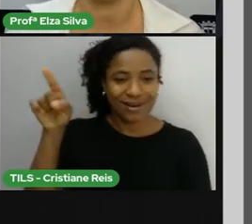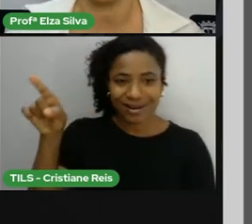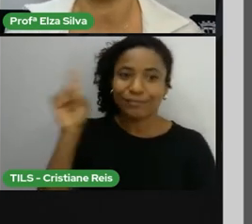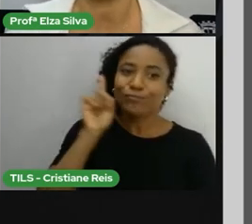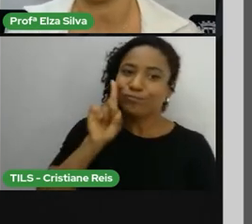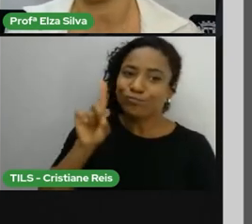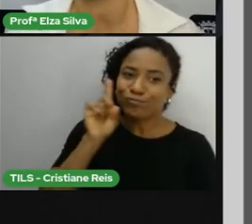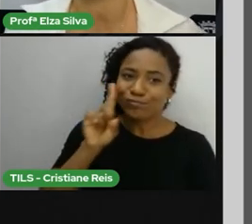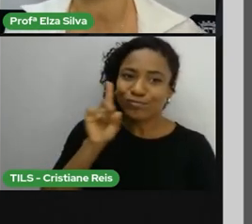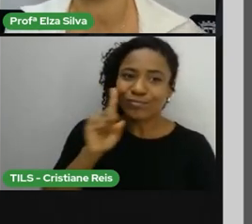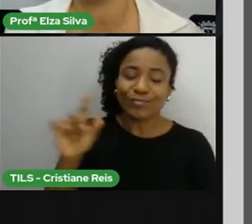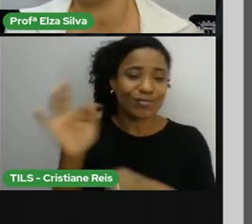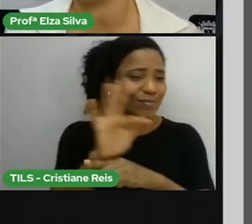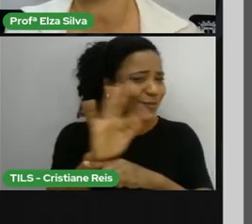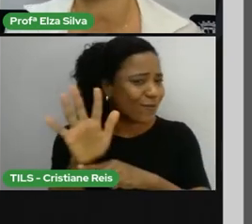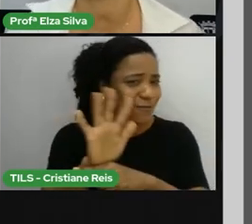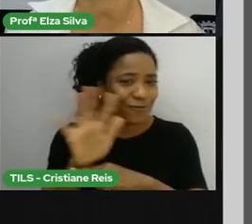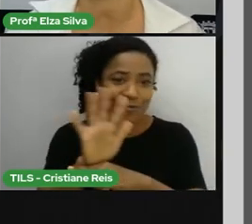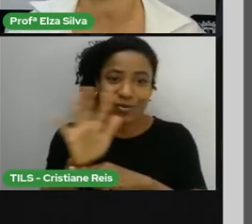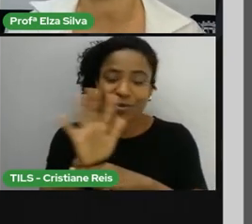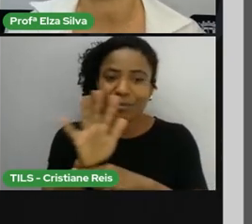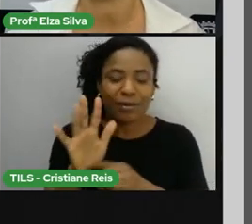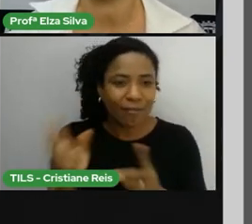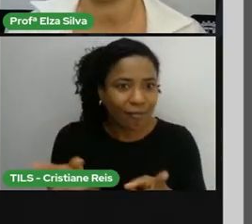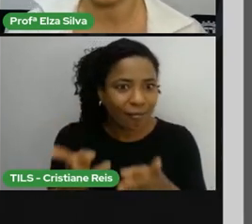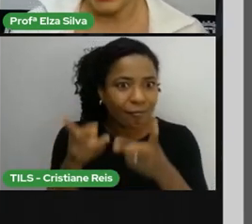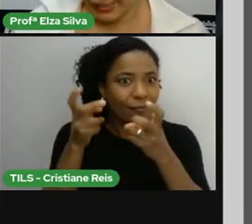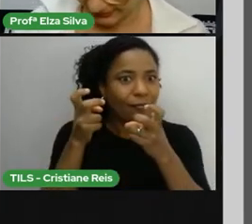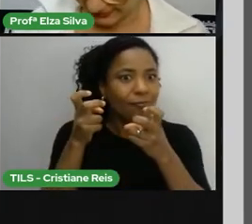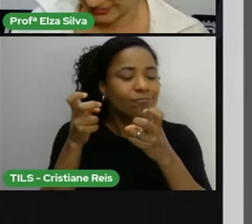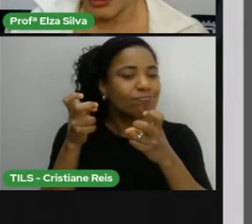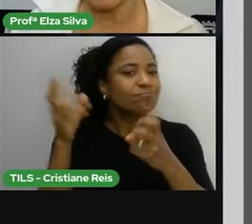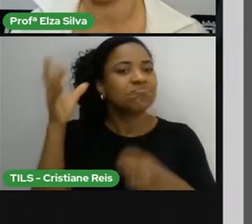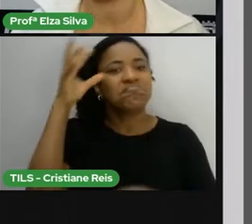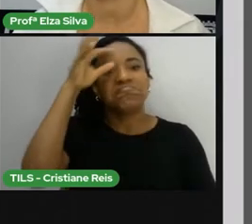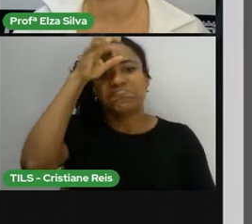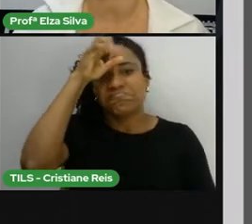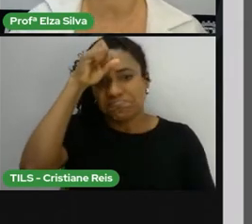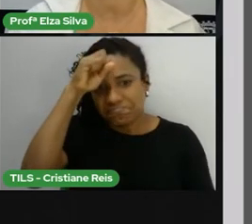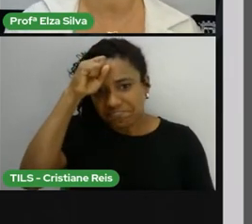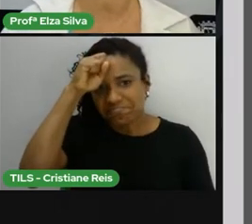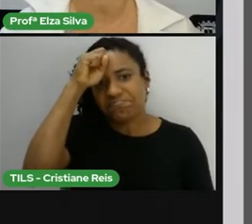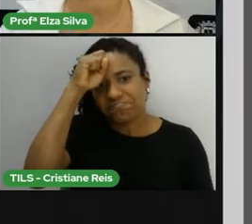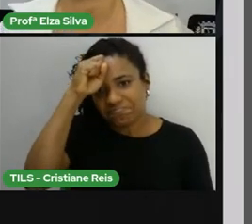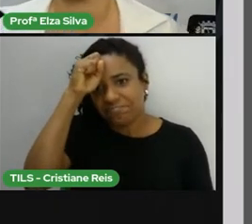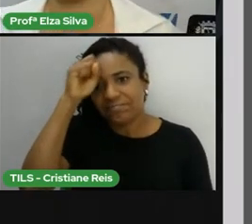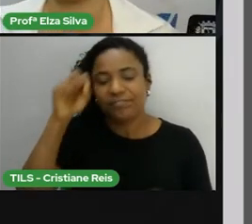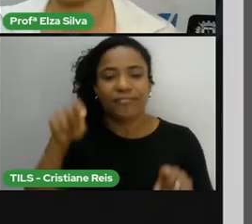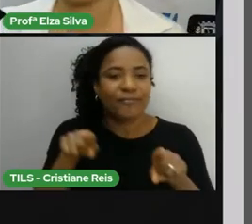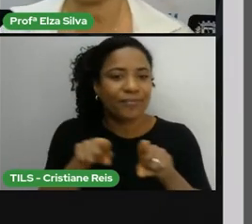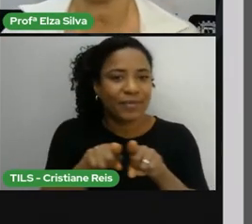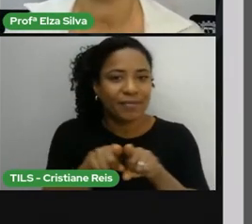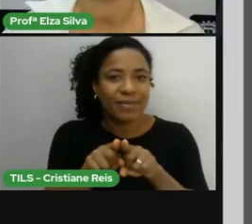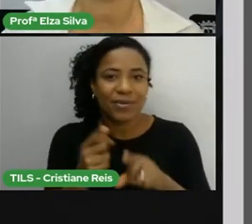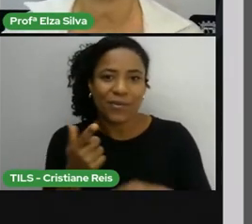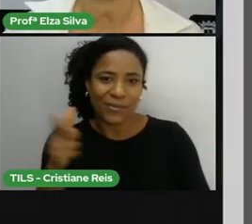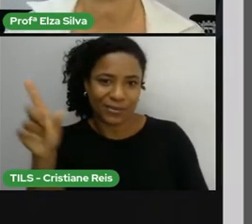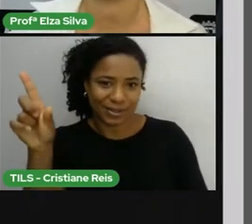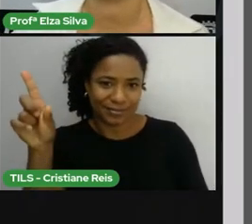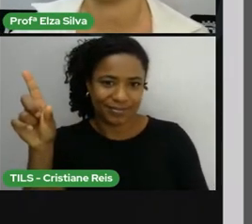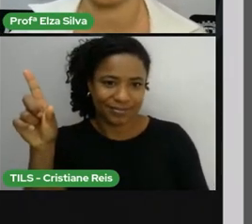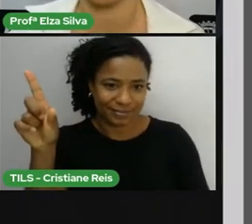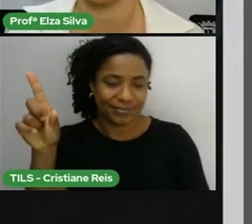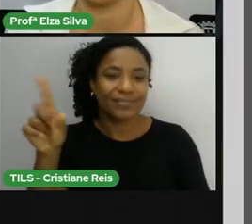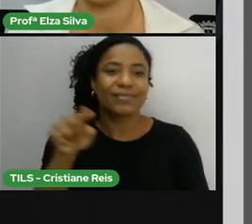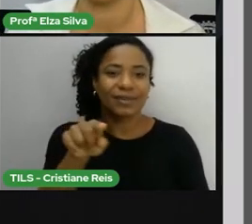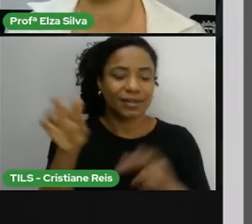é um filme que nos traz uma grande lição de vida. Além deste, eu trago outra sugestão. Vista